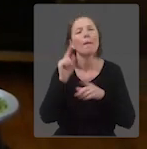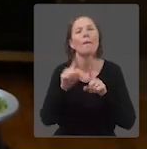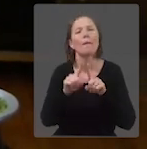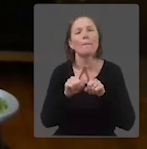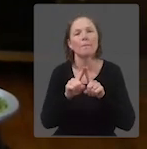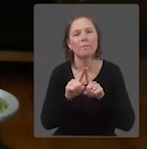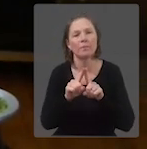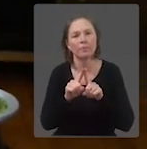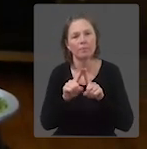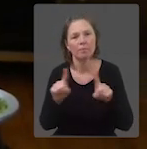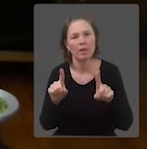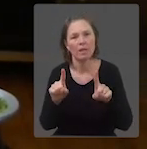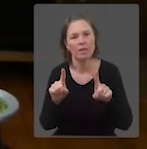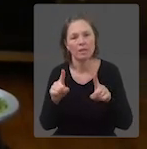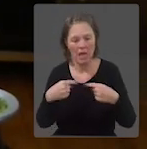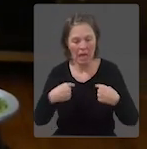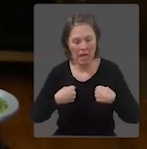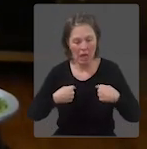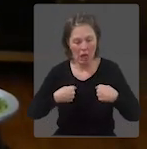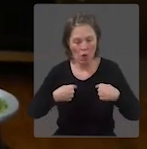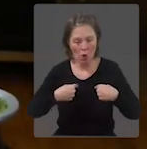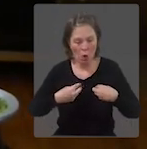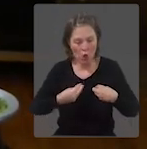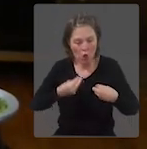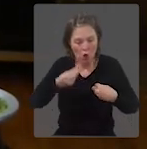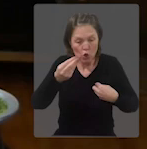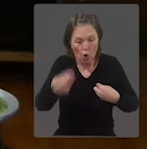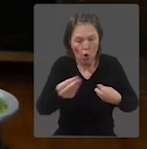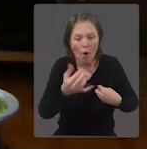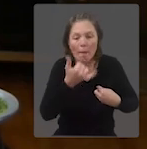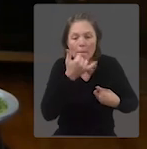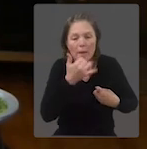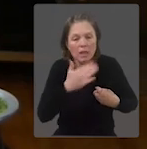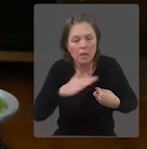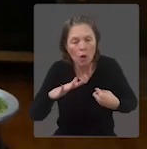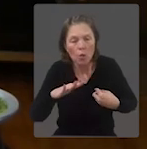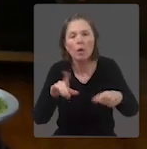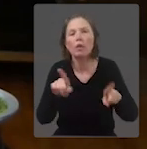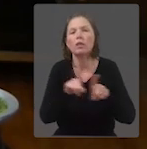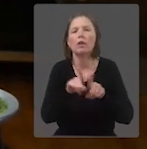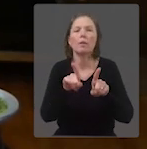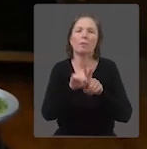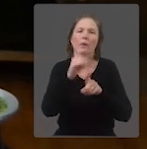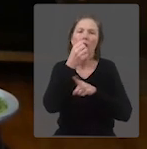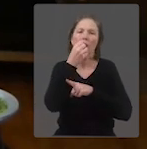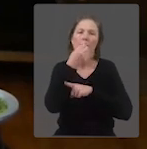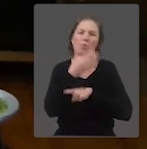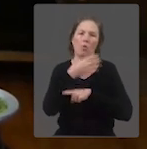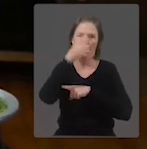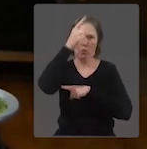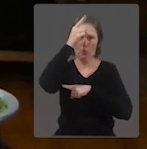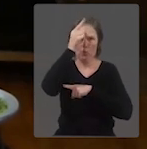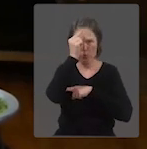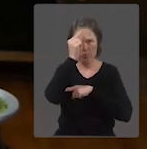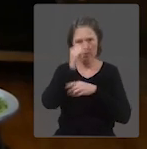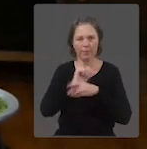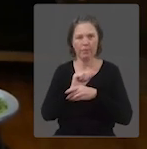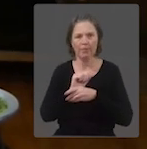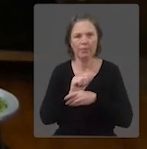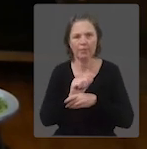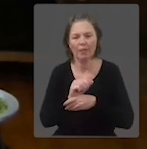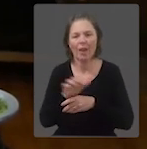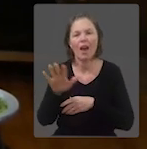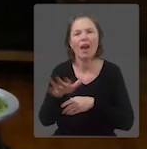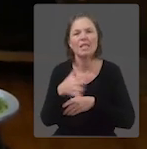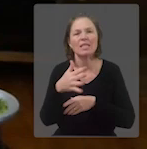mais bem, digamos assim, para quem dá o perdão, quem concede o perdão. Sim. O grande problema